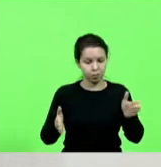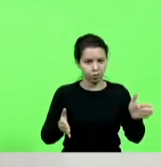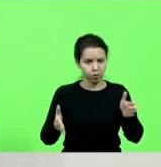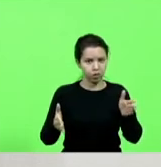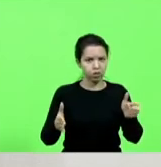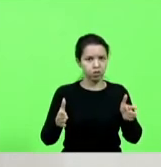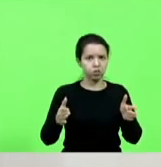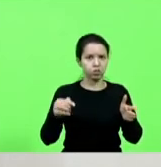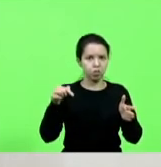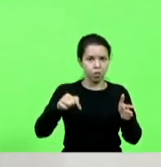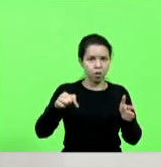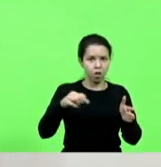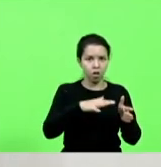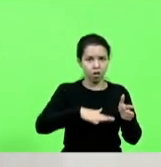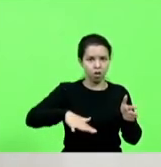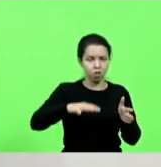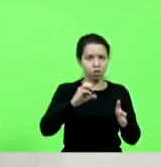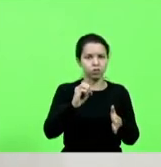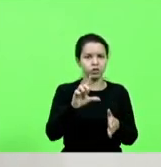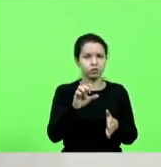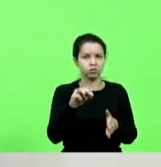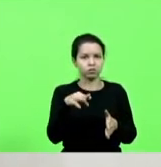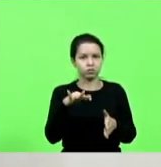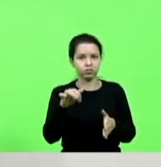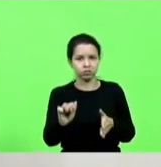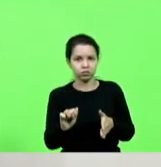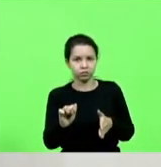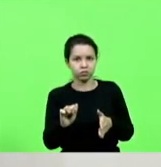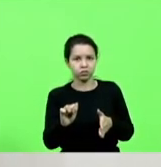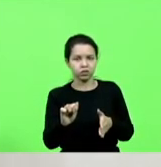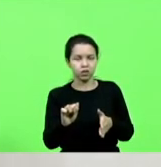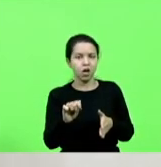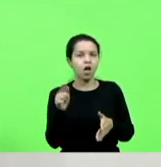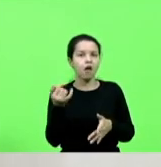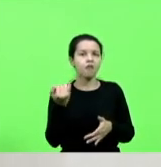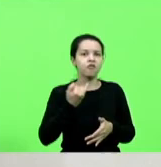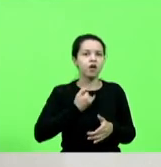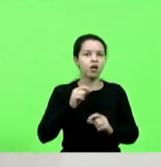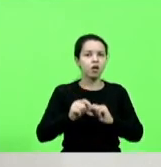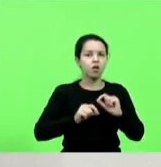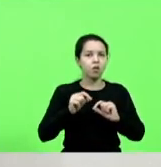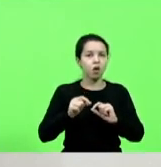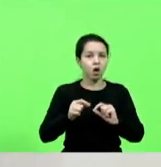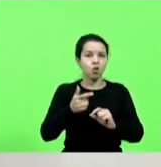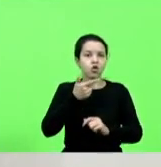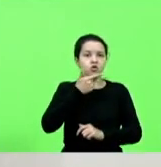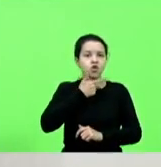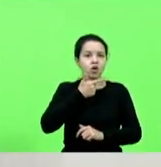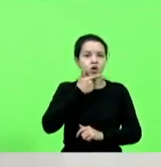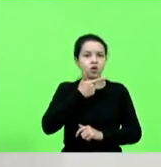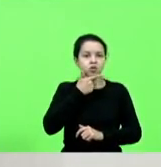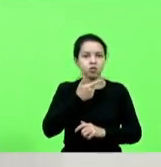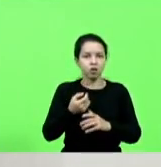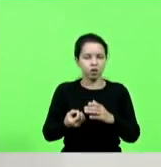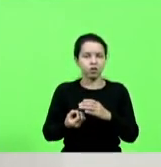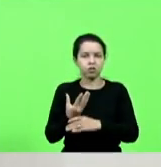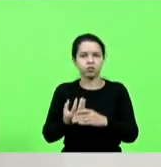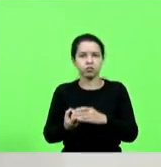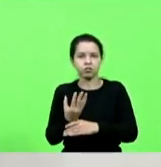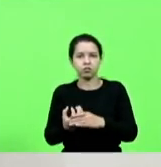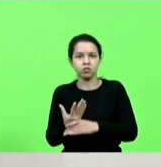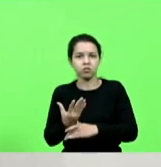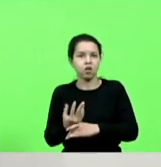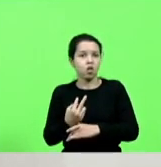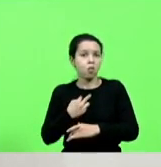e eles me falavam deputado João Amin que não podem produzir o queijo que o bisavô fazia que o